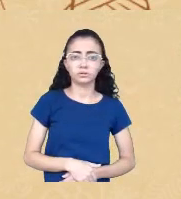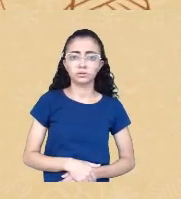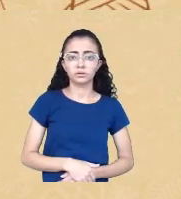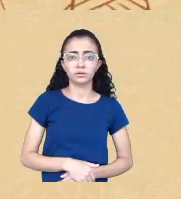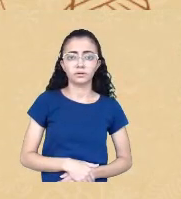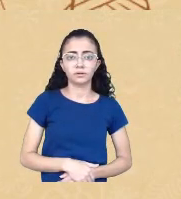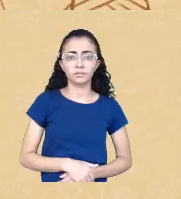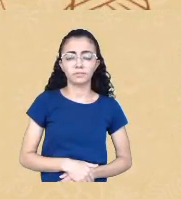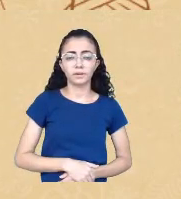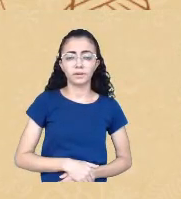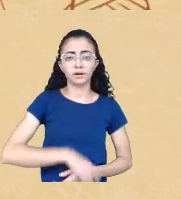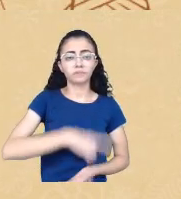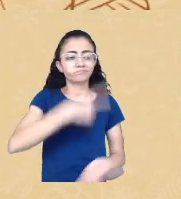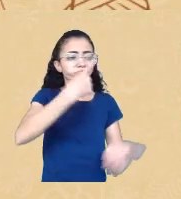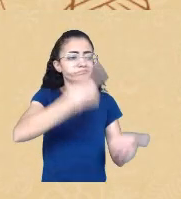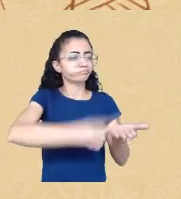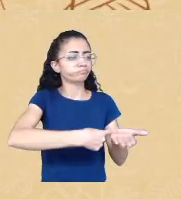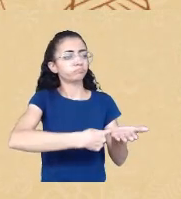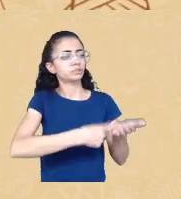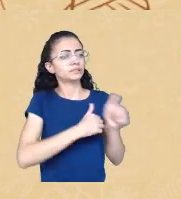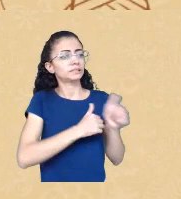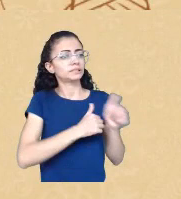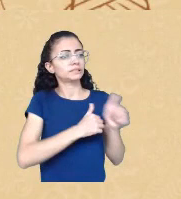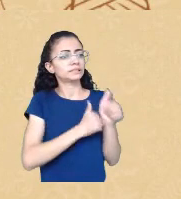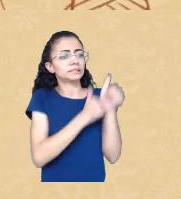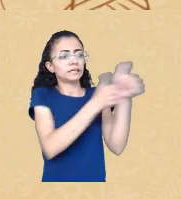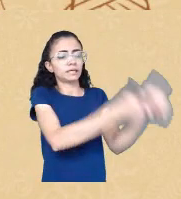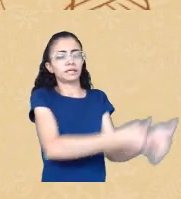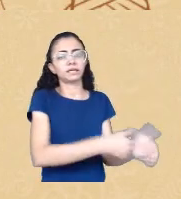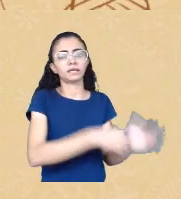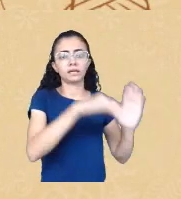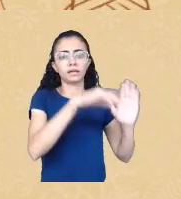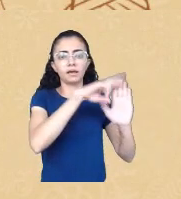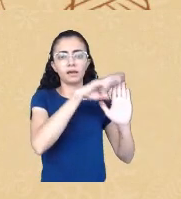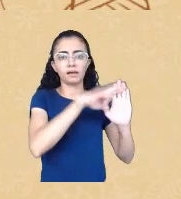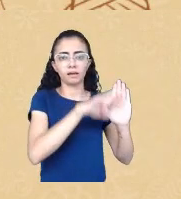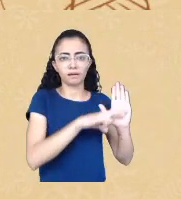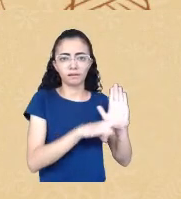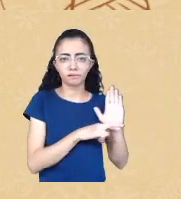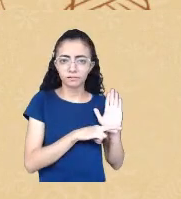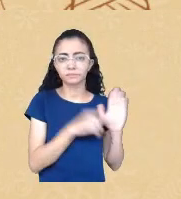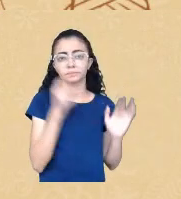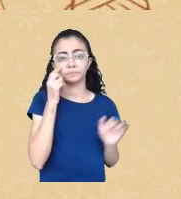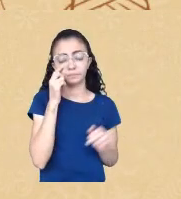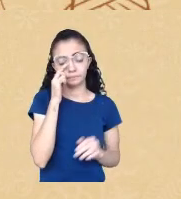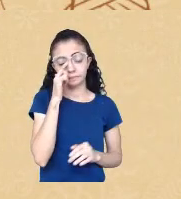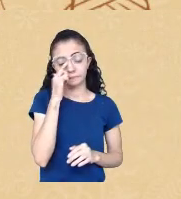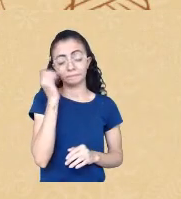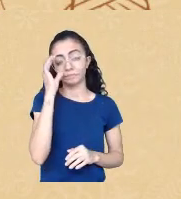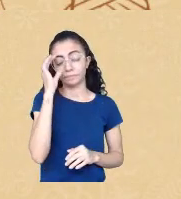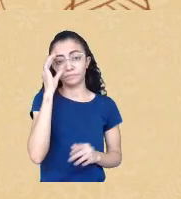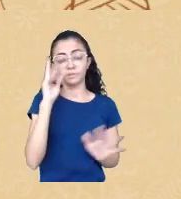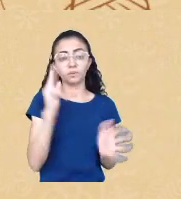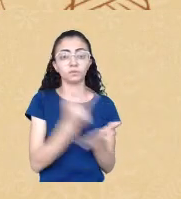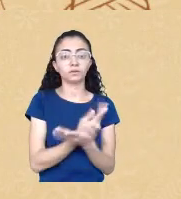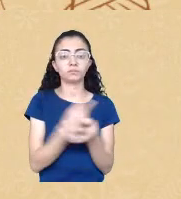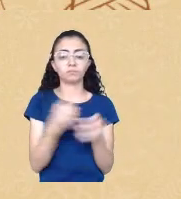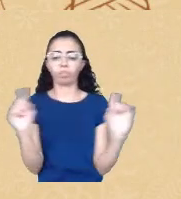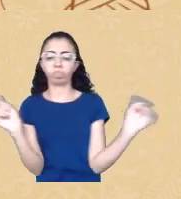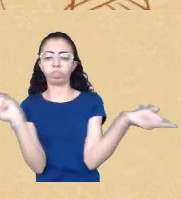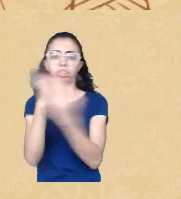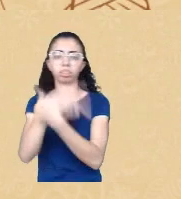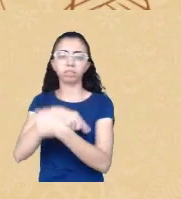do meio cria processos severos de desassociação eu